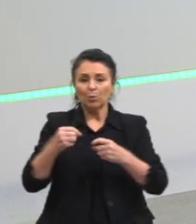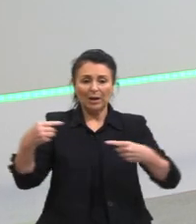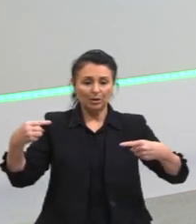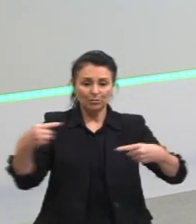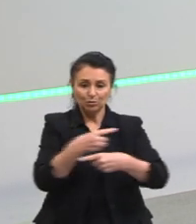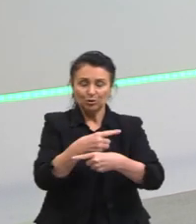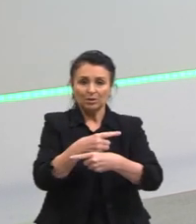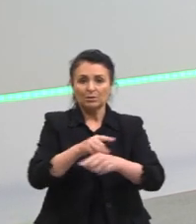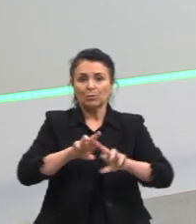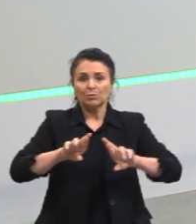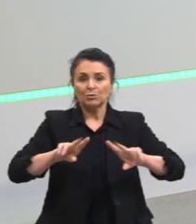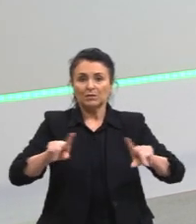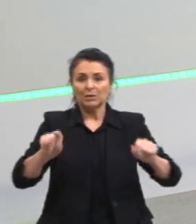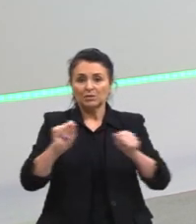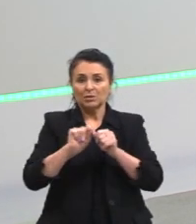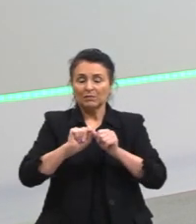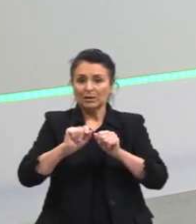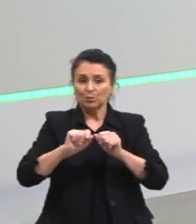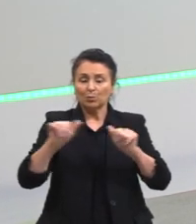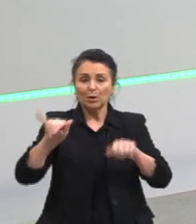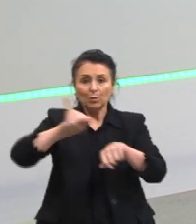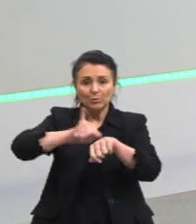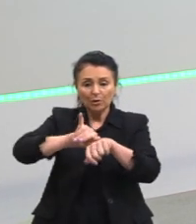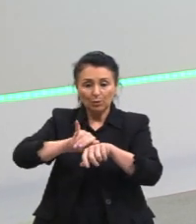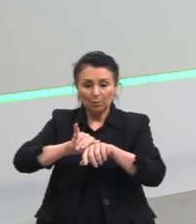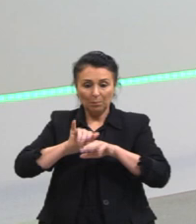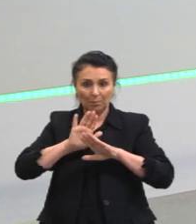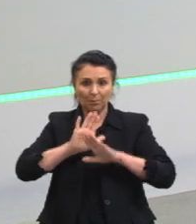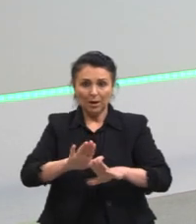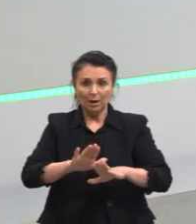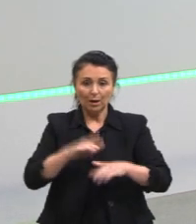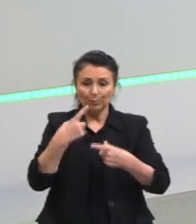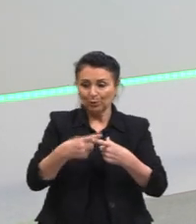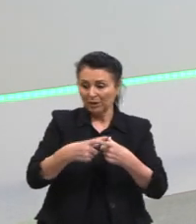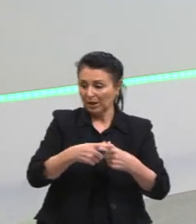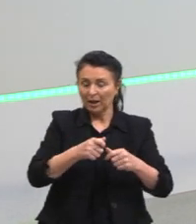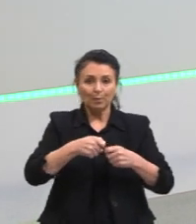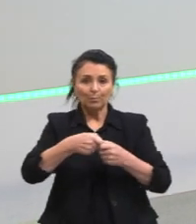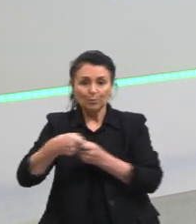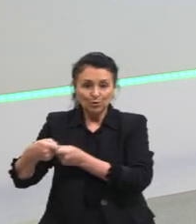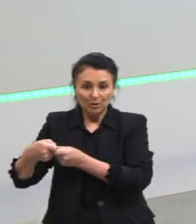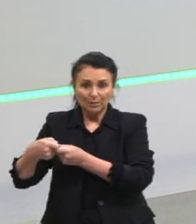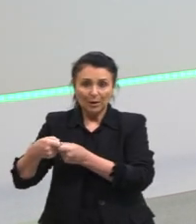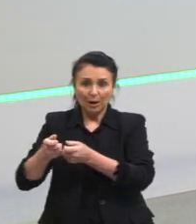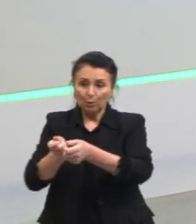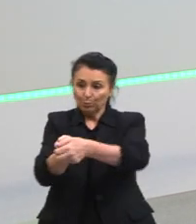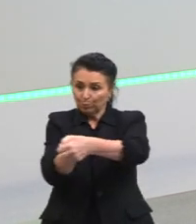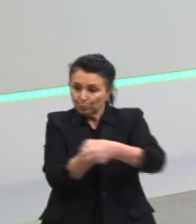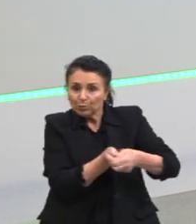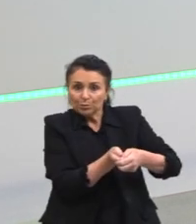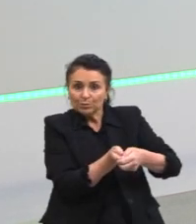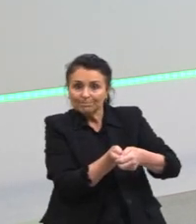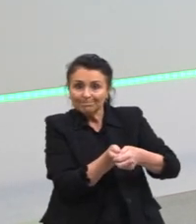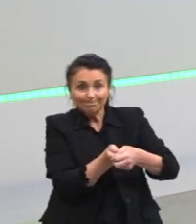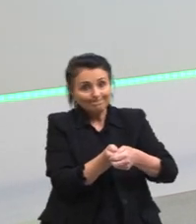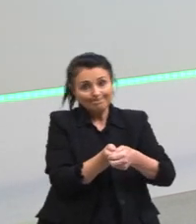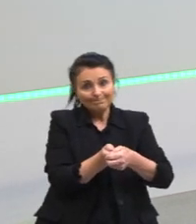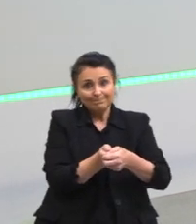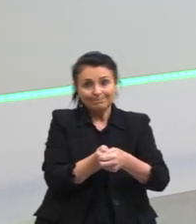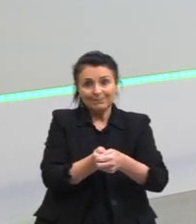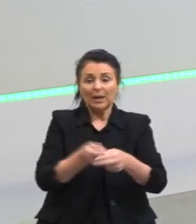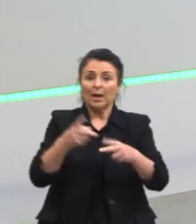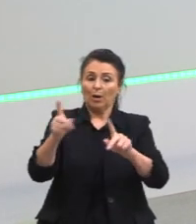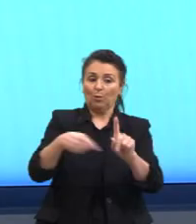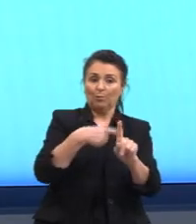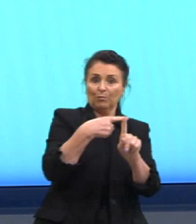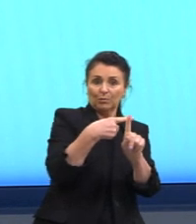forças e que faz com que o objeto fique parado. No caso, aqui, a corda, né? É como se fosse uma força positiva